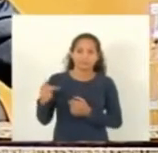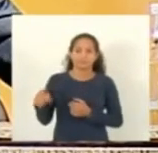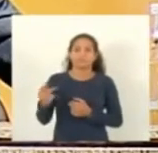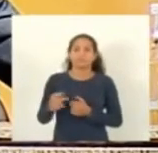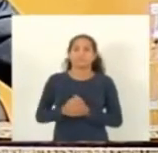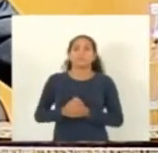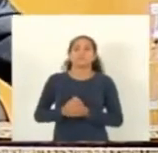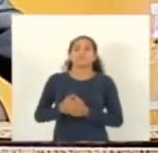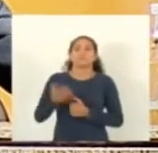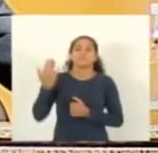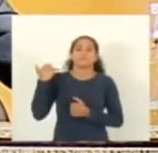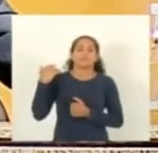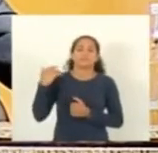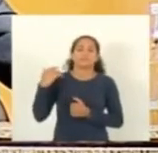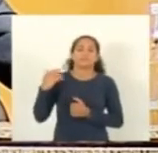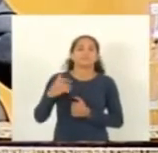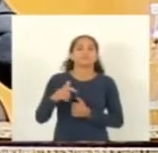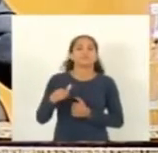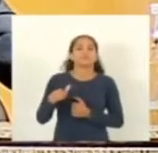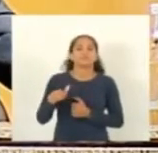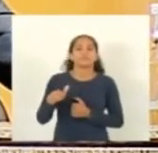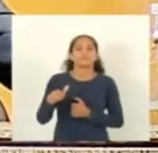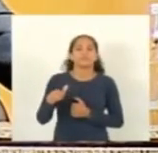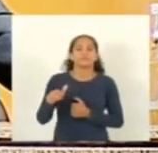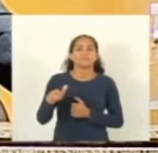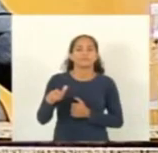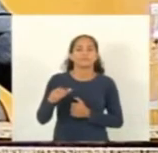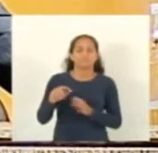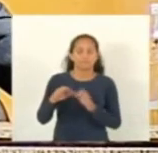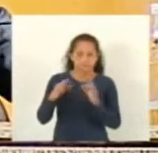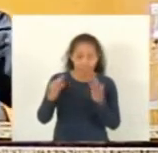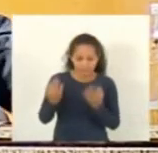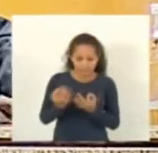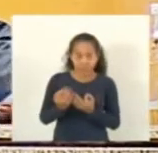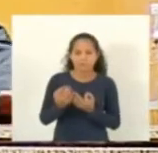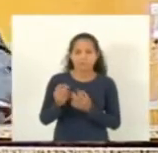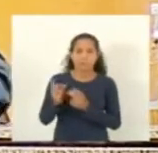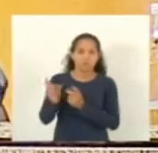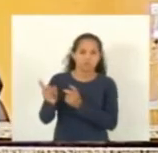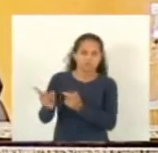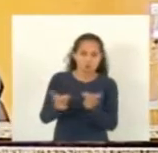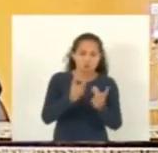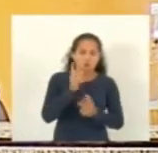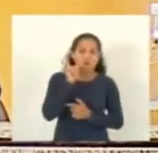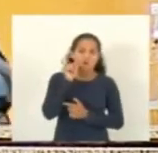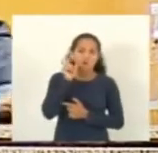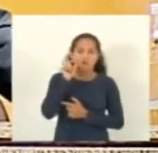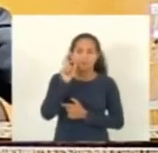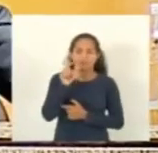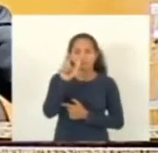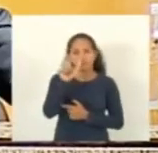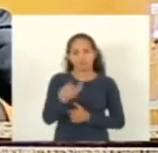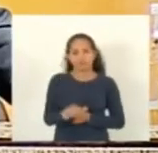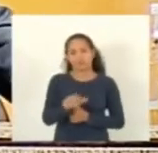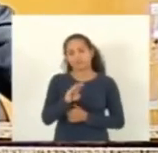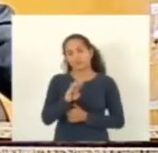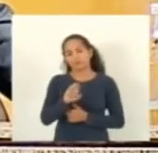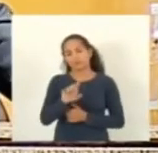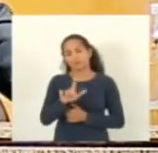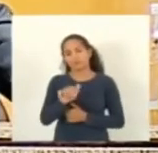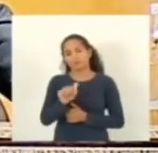da desde a loja Ferraço da Mestiça família de comerciantes e do Belas Artes eu me lembro inclusive